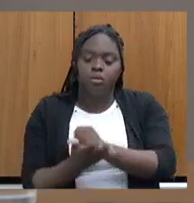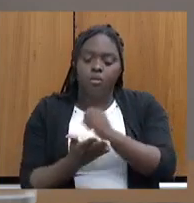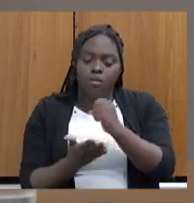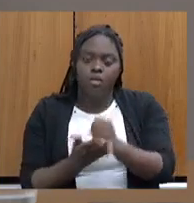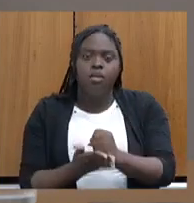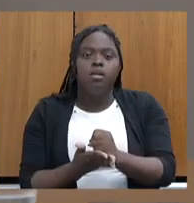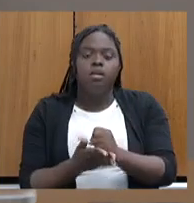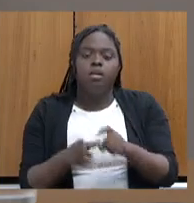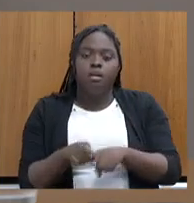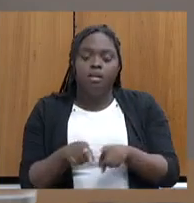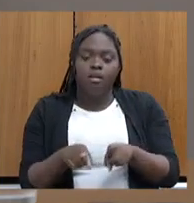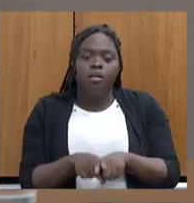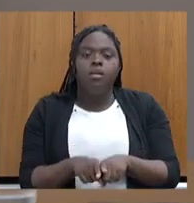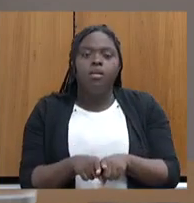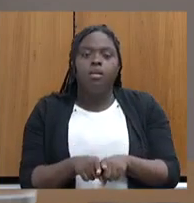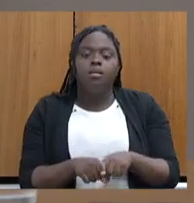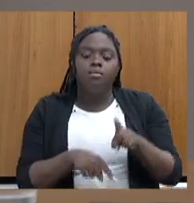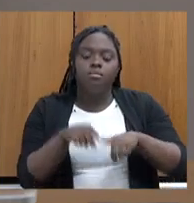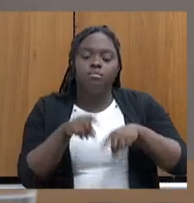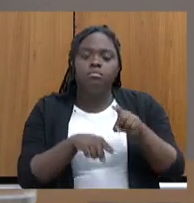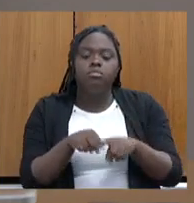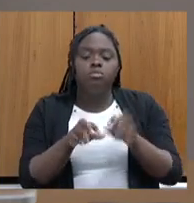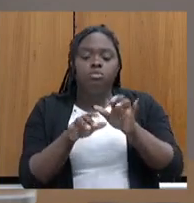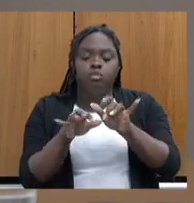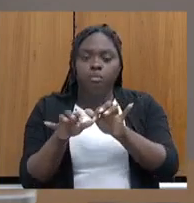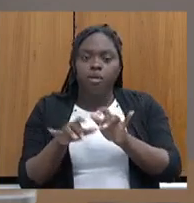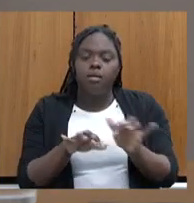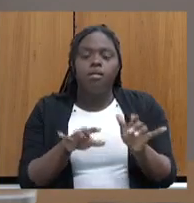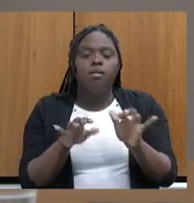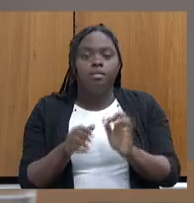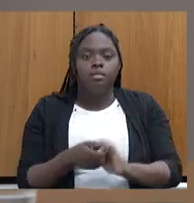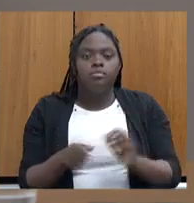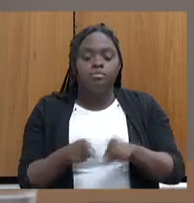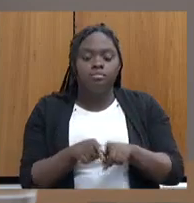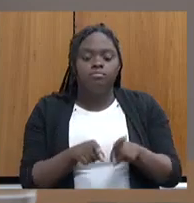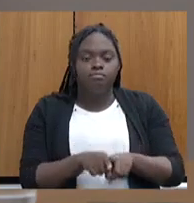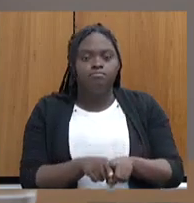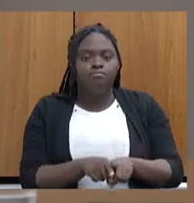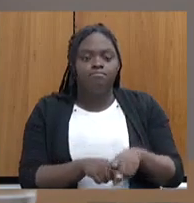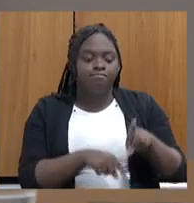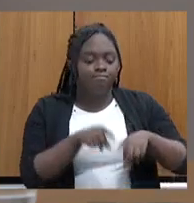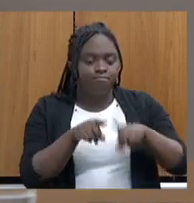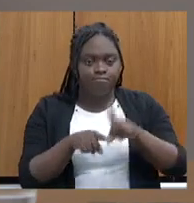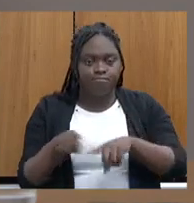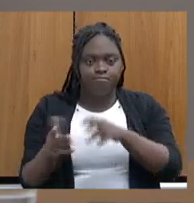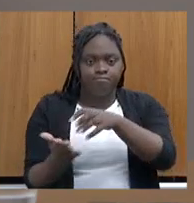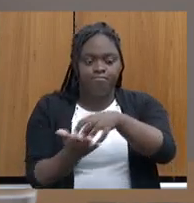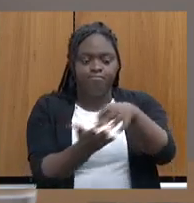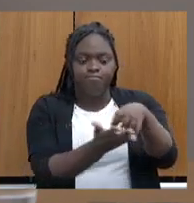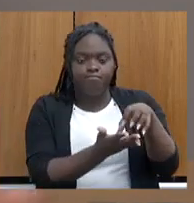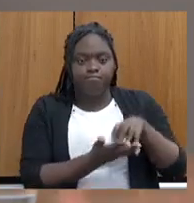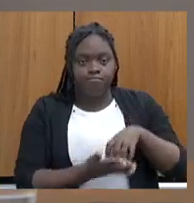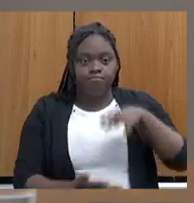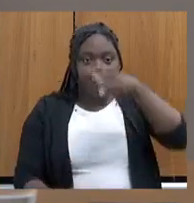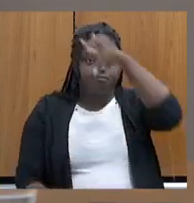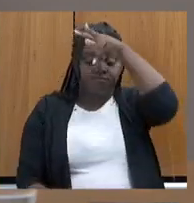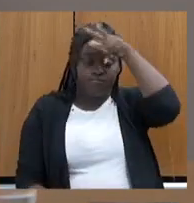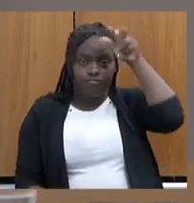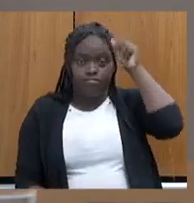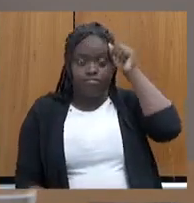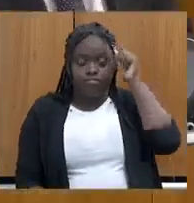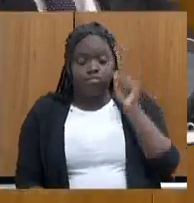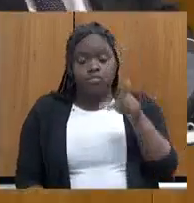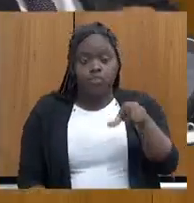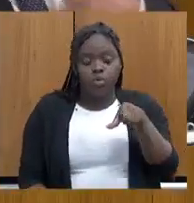equipamentos de informática, eletrodomésticos e eletrônicos, imóveis e materiais para as unidades. A prefeitura escolhe